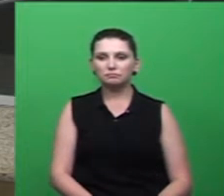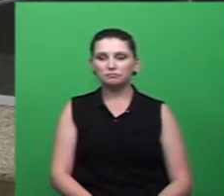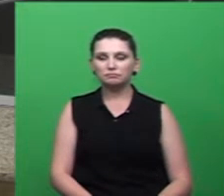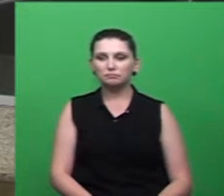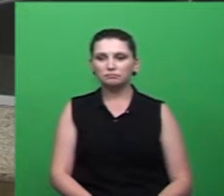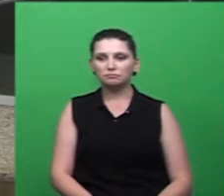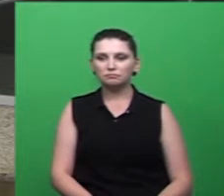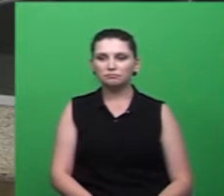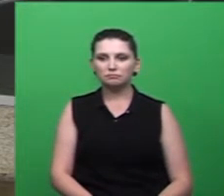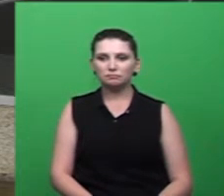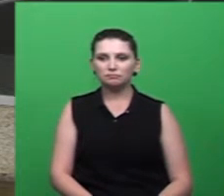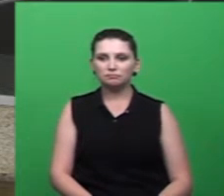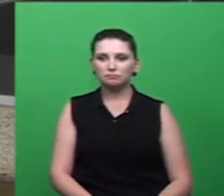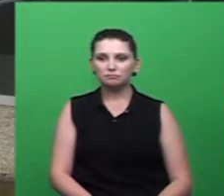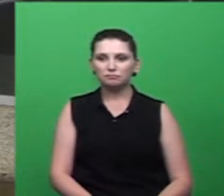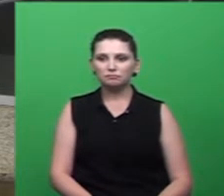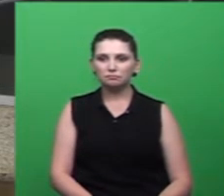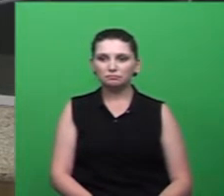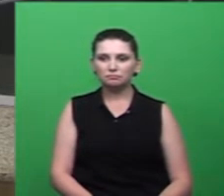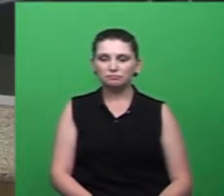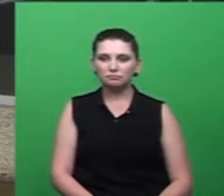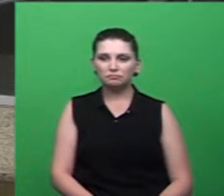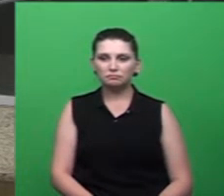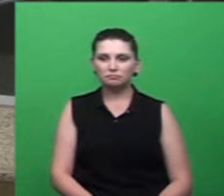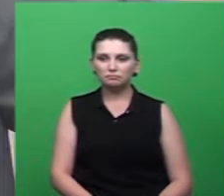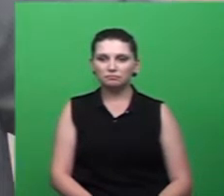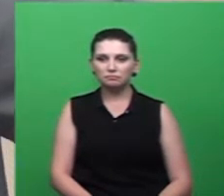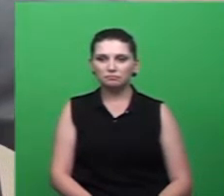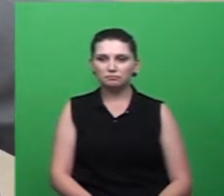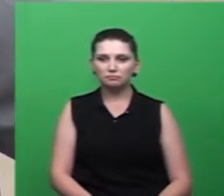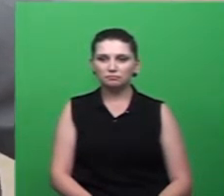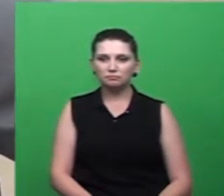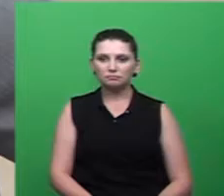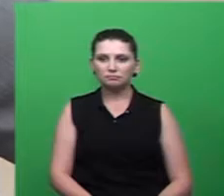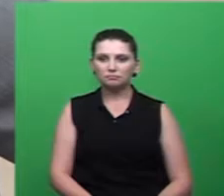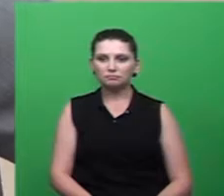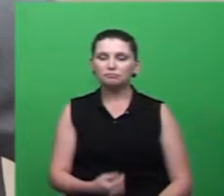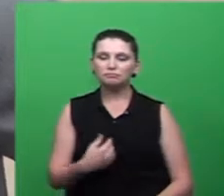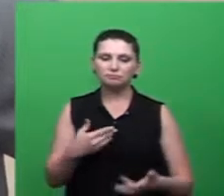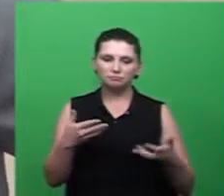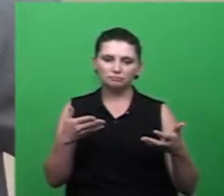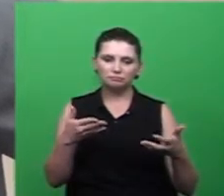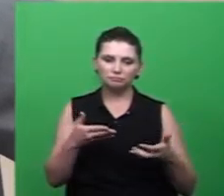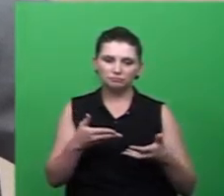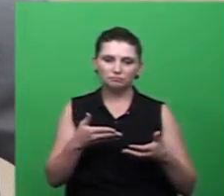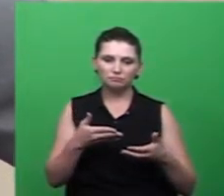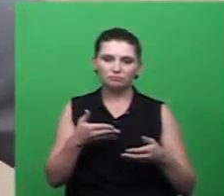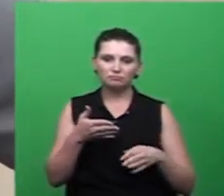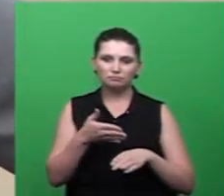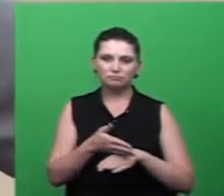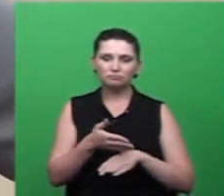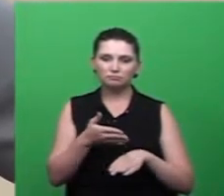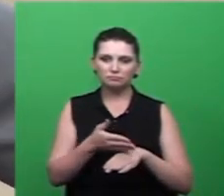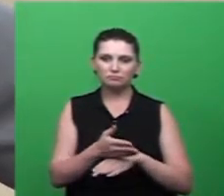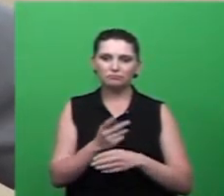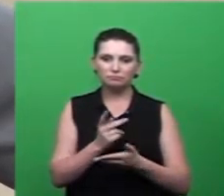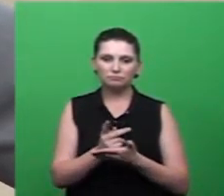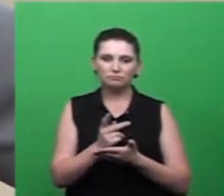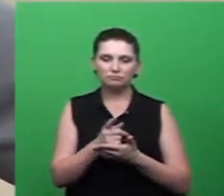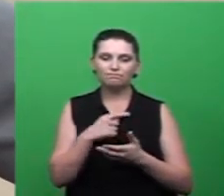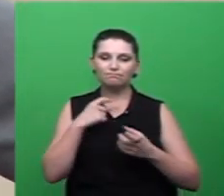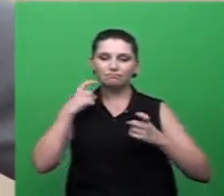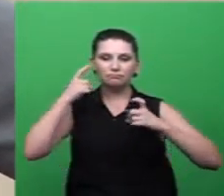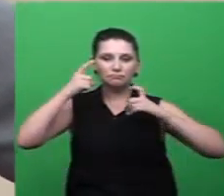eu na condição de secretário já estive aqui sabatinado outras vezes né então me preocupei ao longo desse